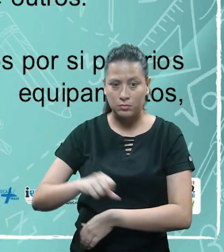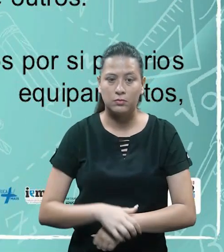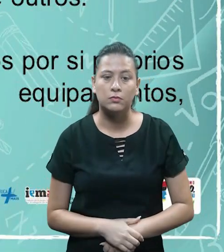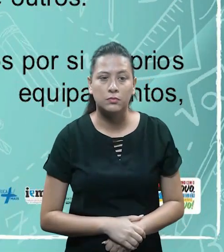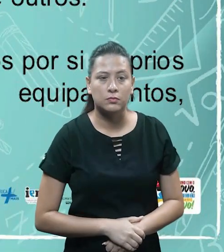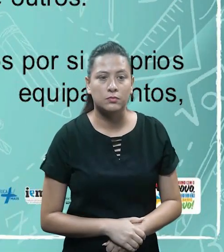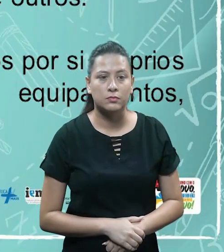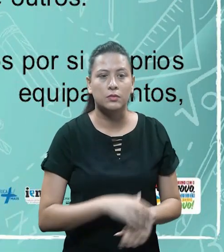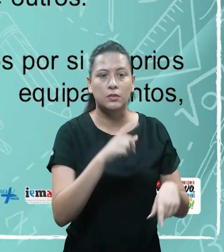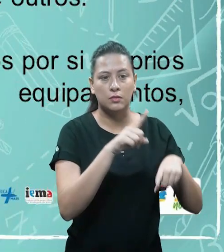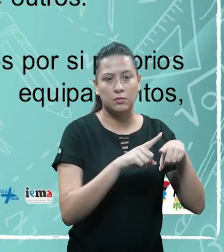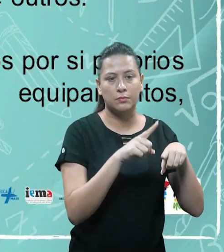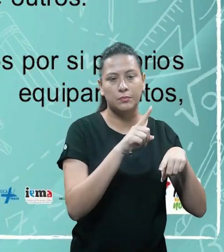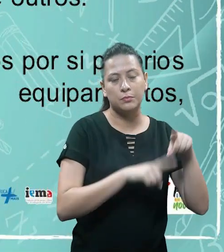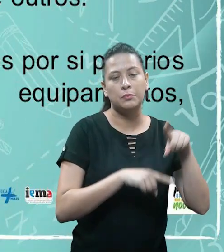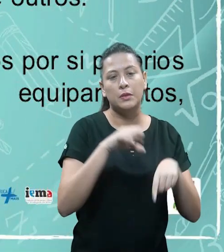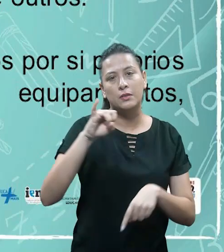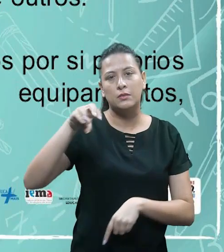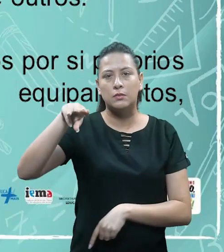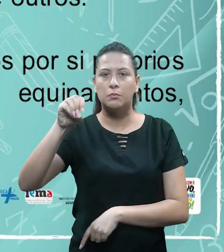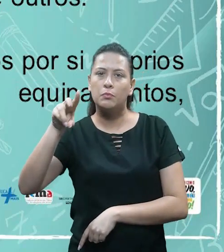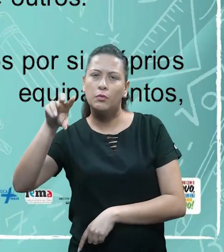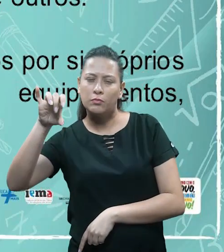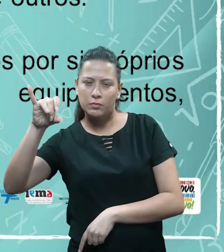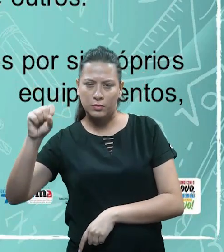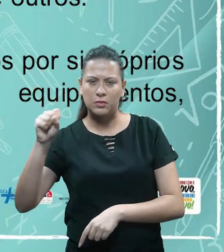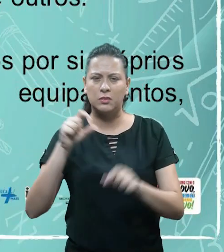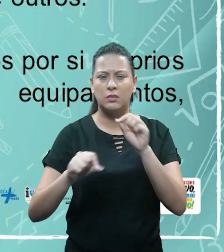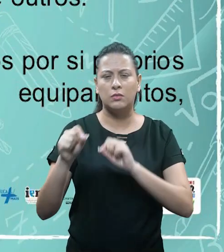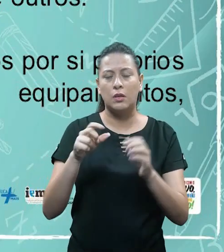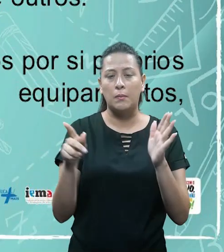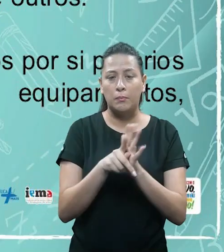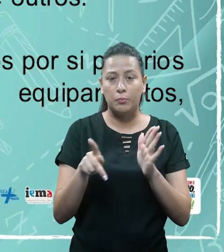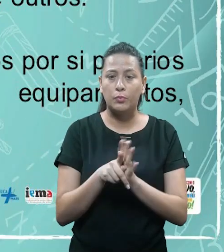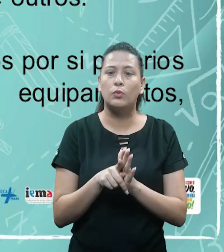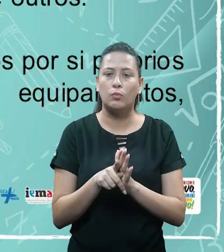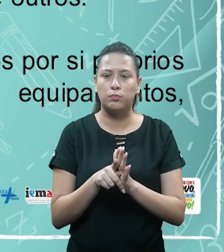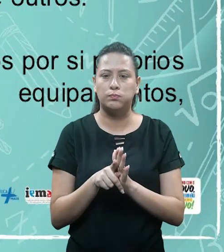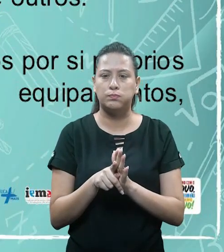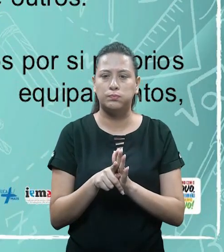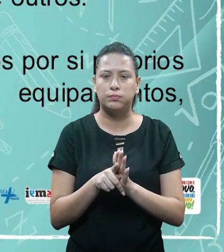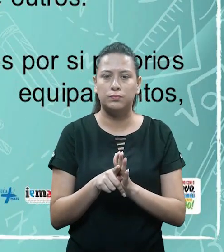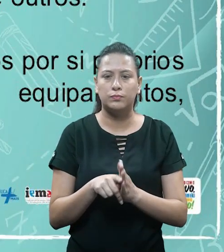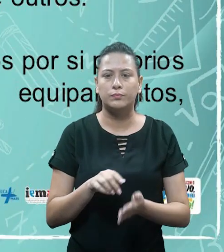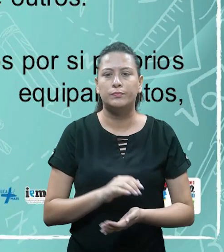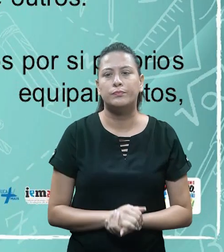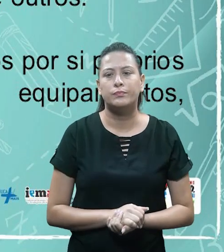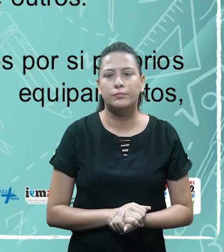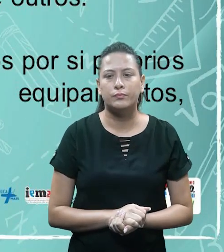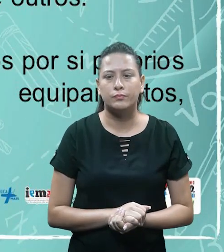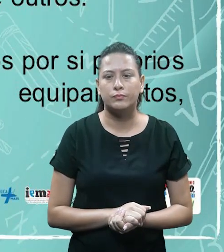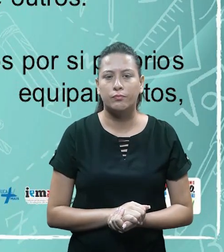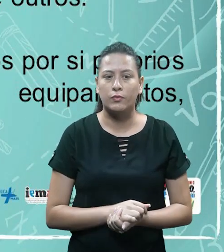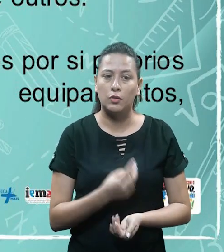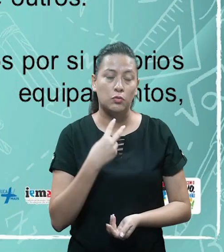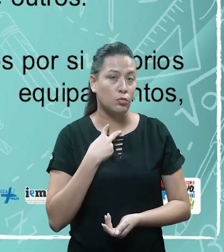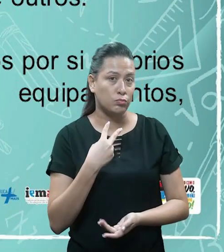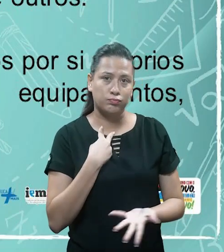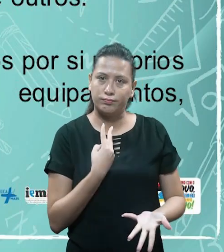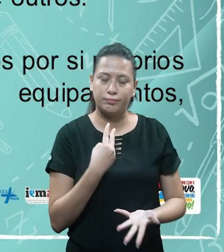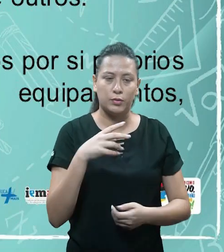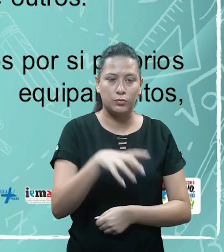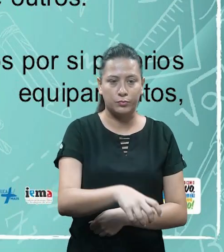Então, tem os bens imóveis, vamos ler? Vinculados ao solo, deixando claro, tá? Que não podem ser